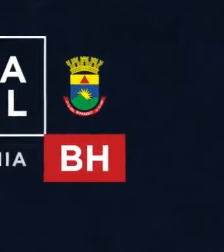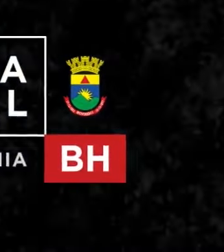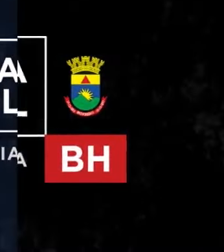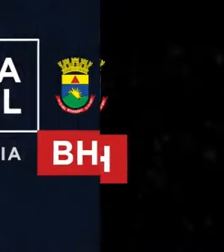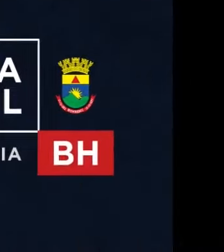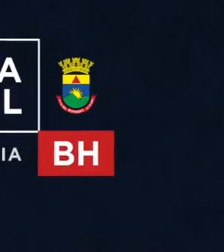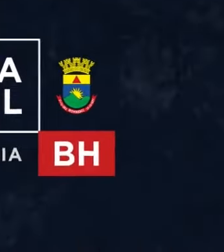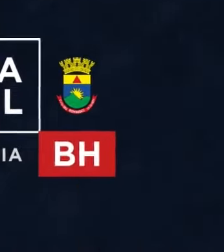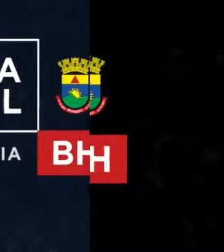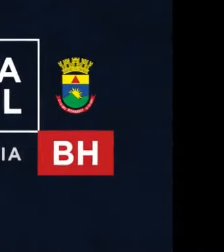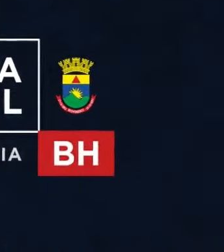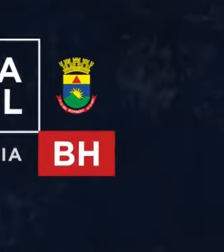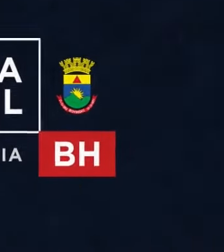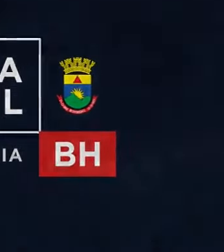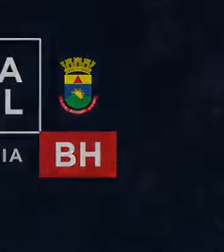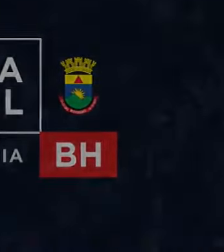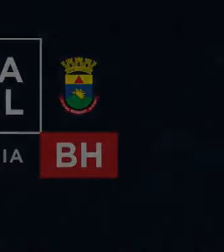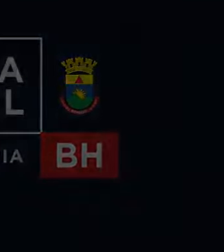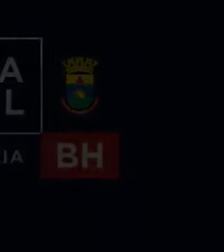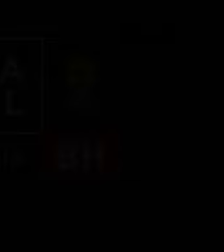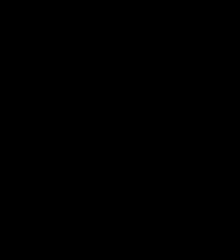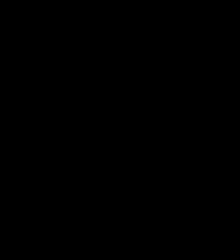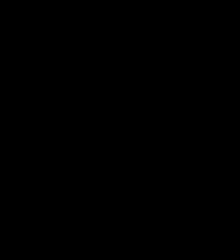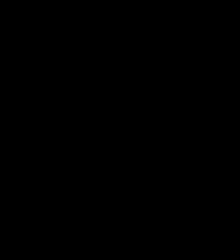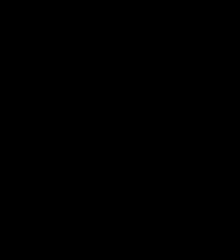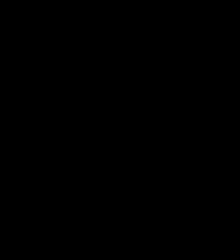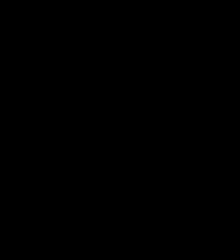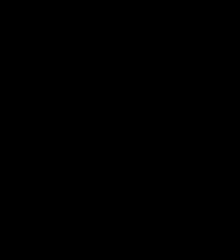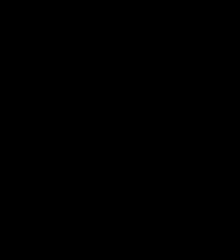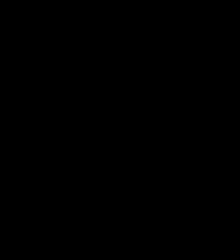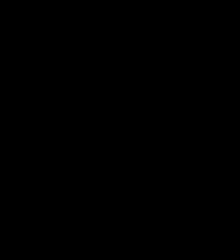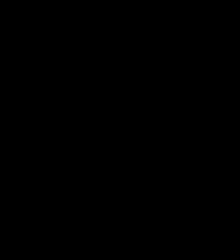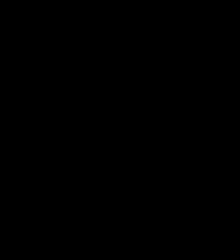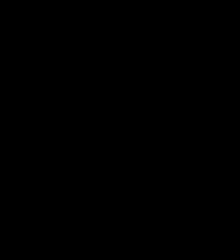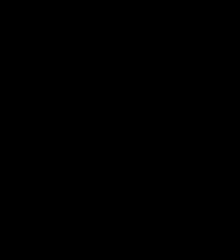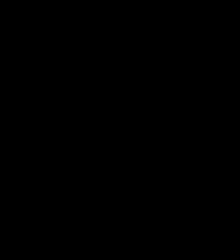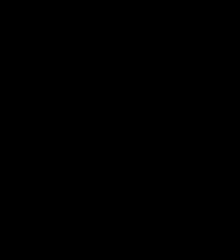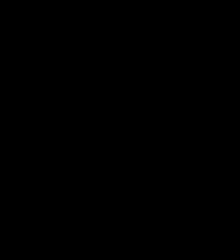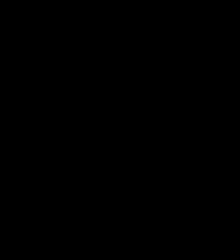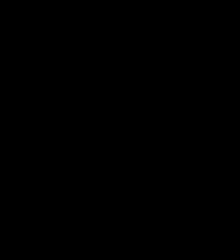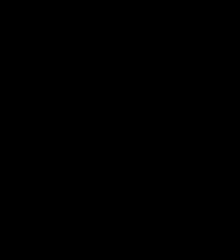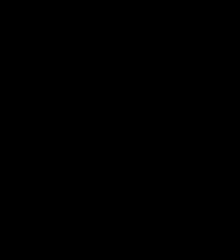e e e e